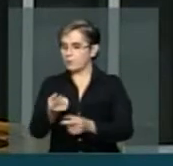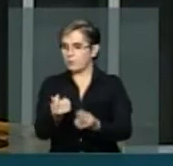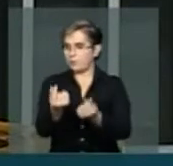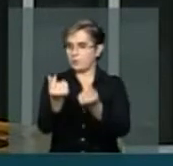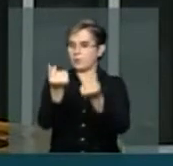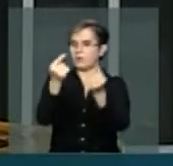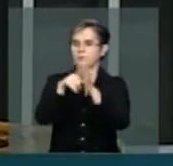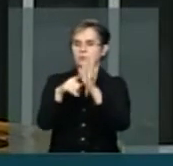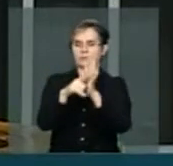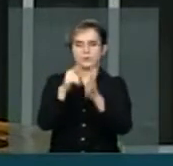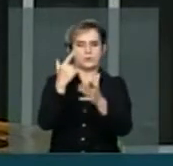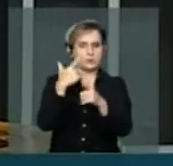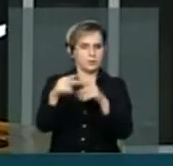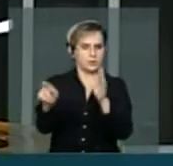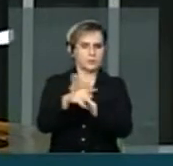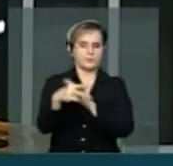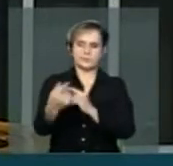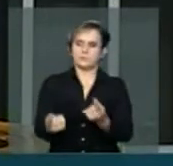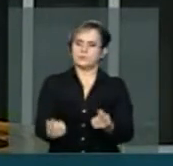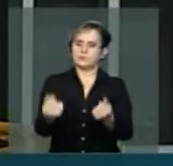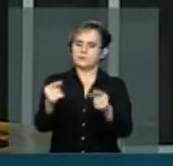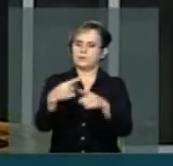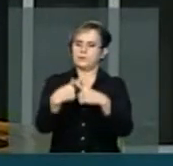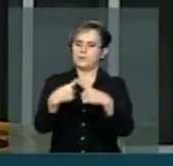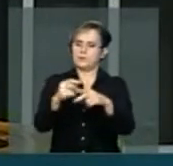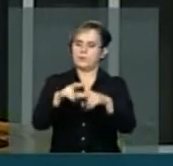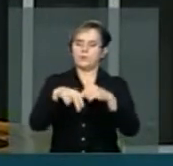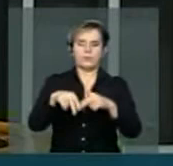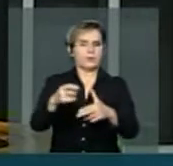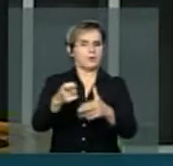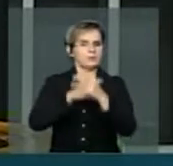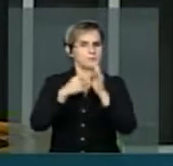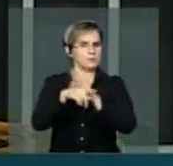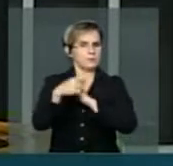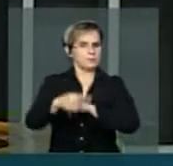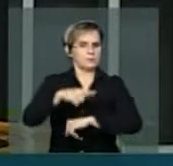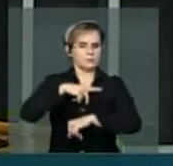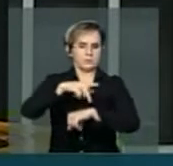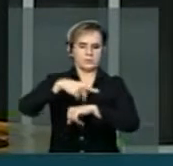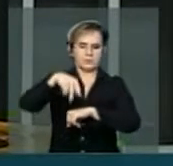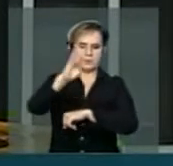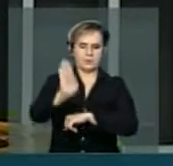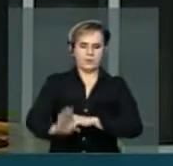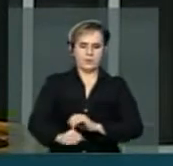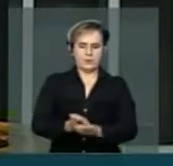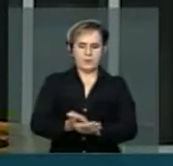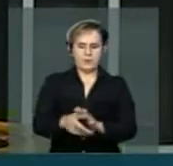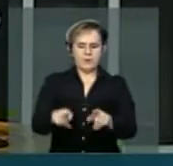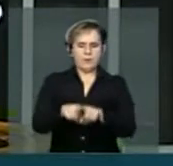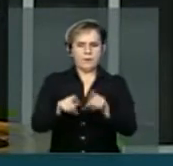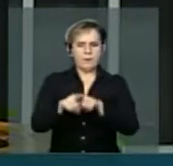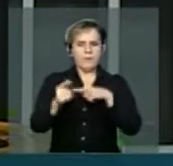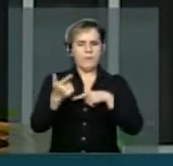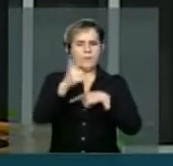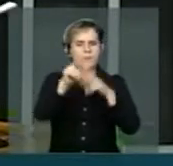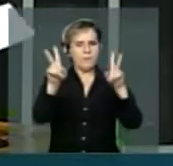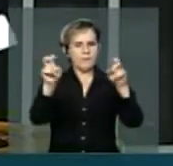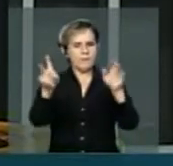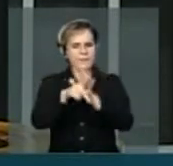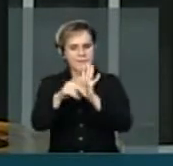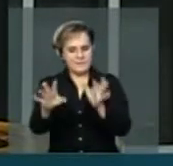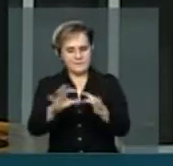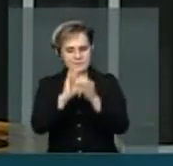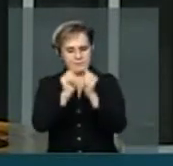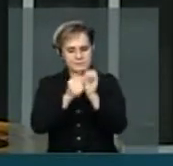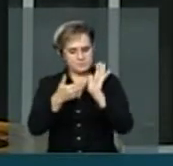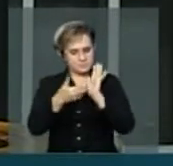custas da situação que ocorre em nosso país. Mas a outra matéria ligada a essa